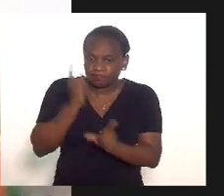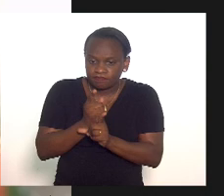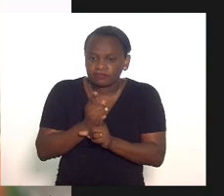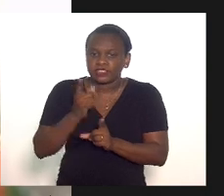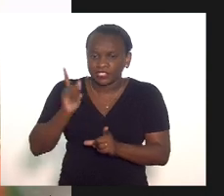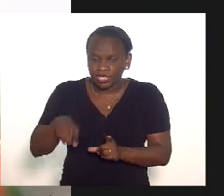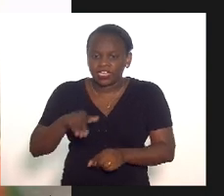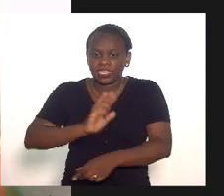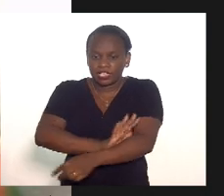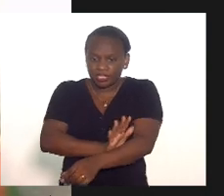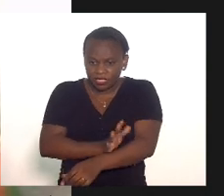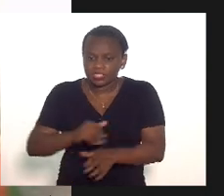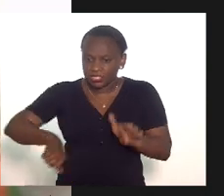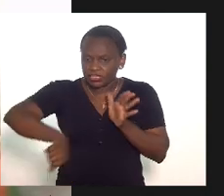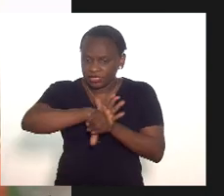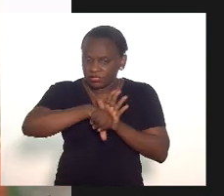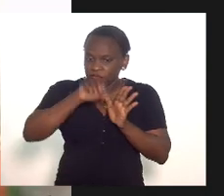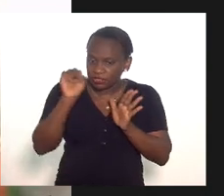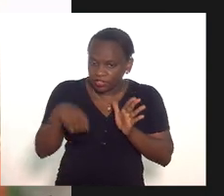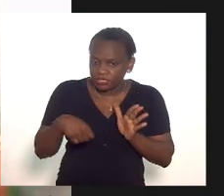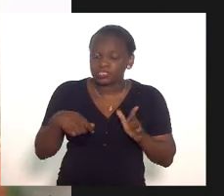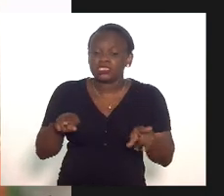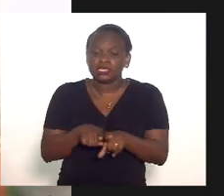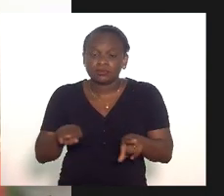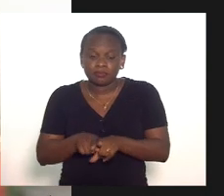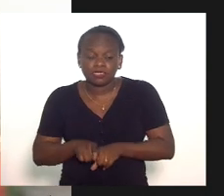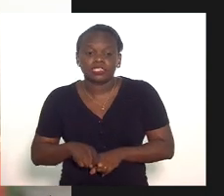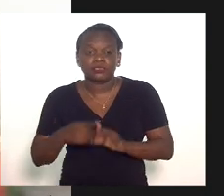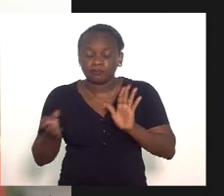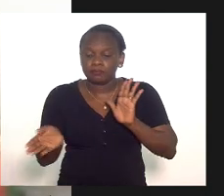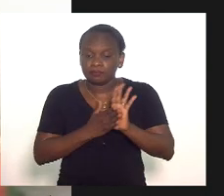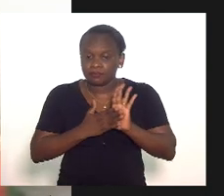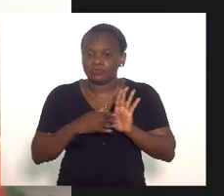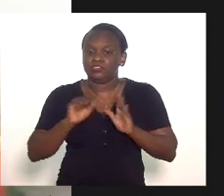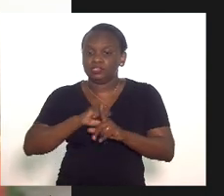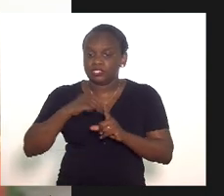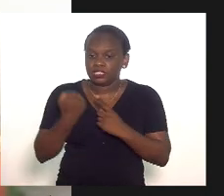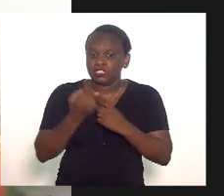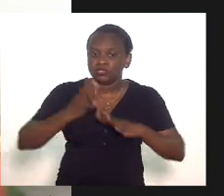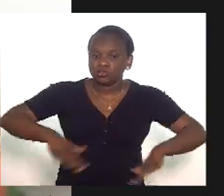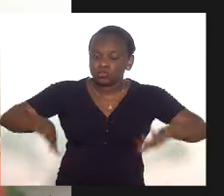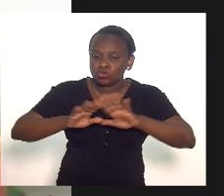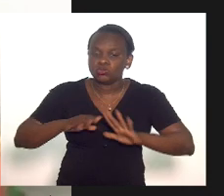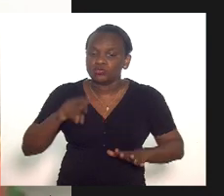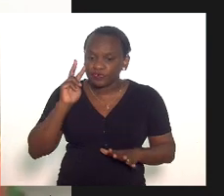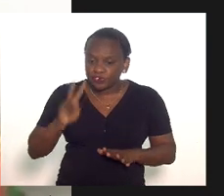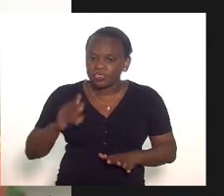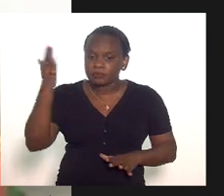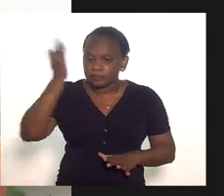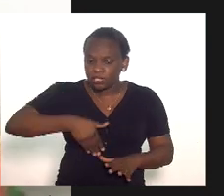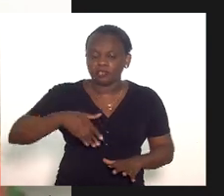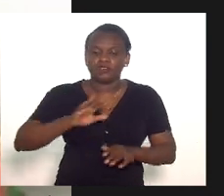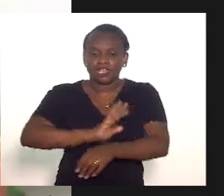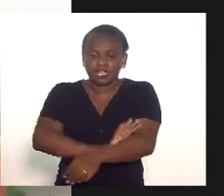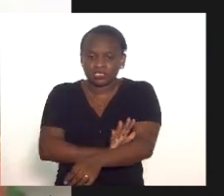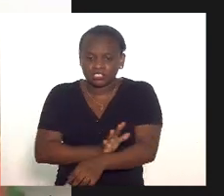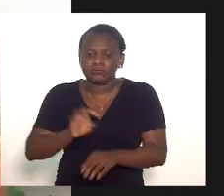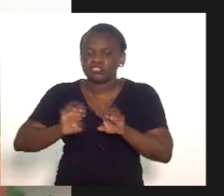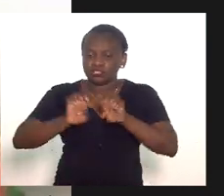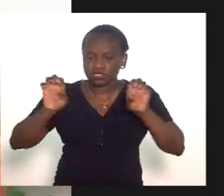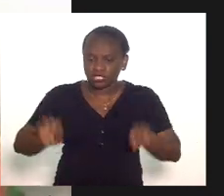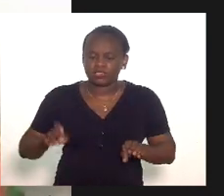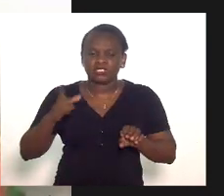o racismo como crime mas de pautar na sociedade o reconhecimento que o racismo ele é